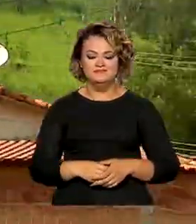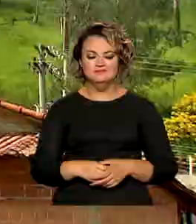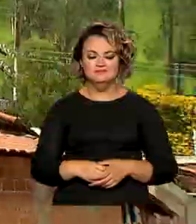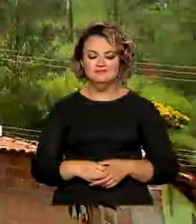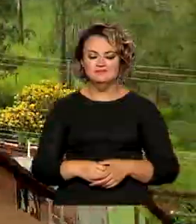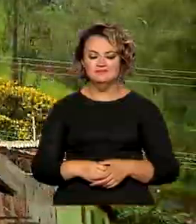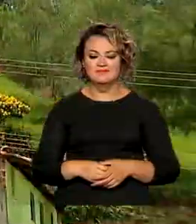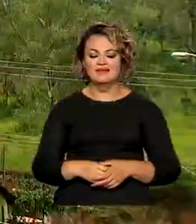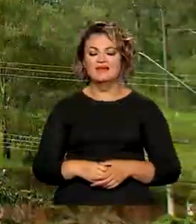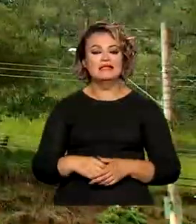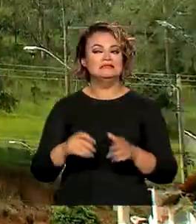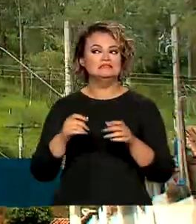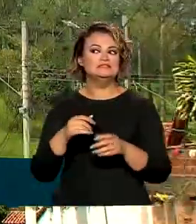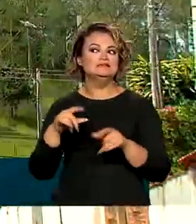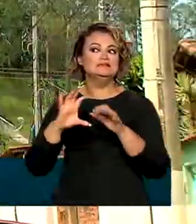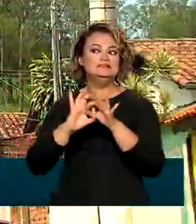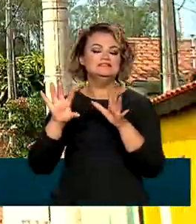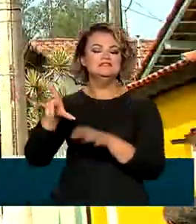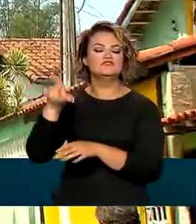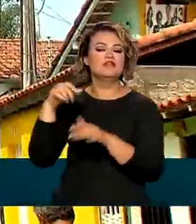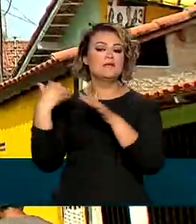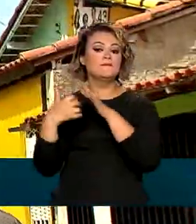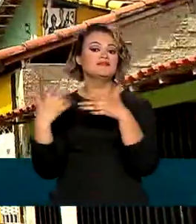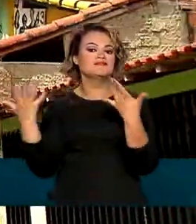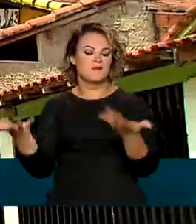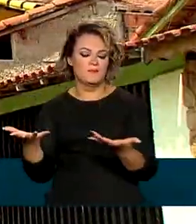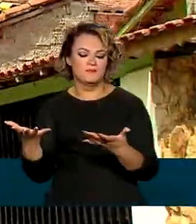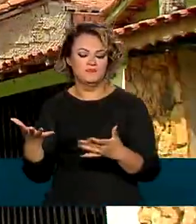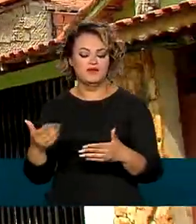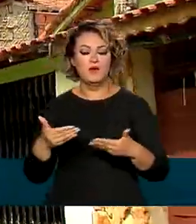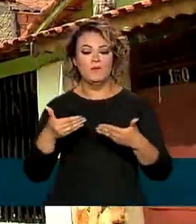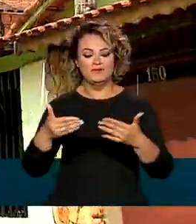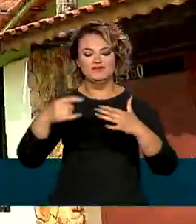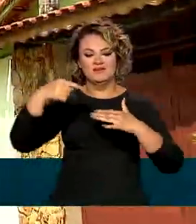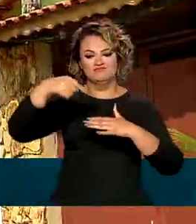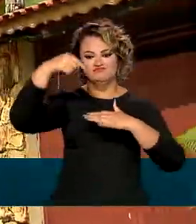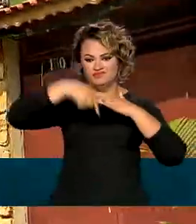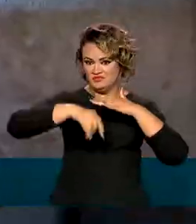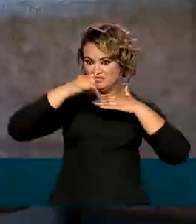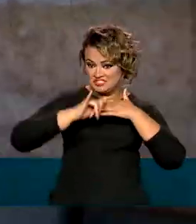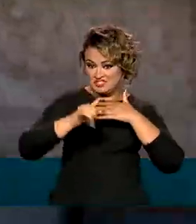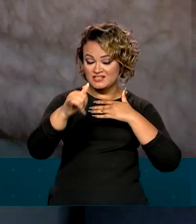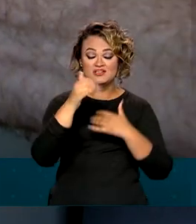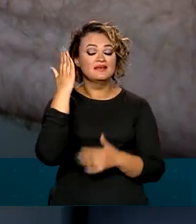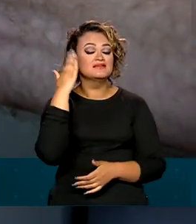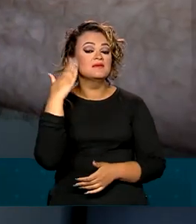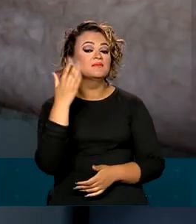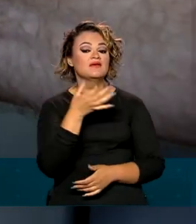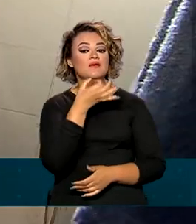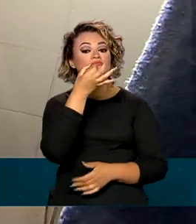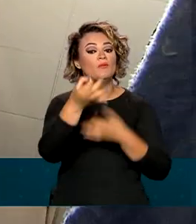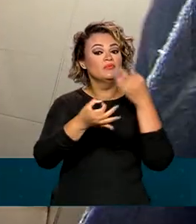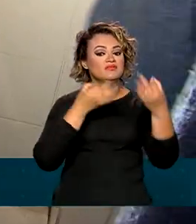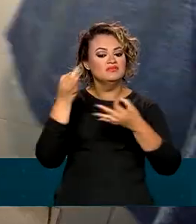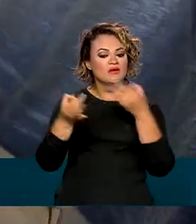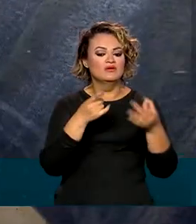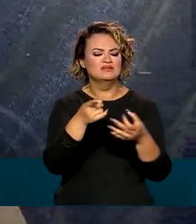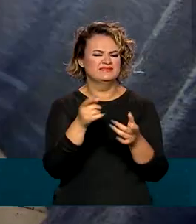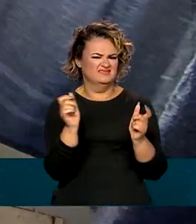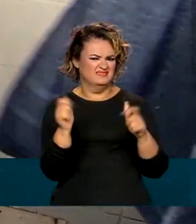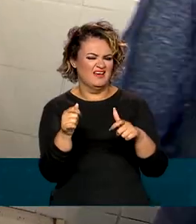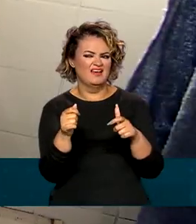Maior liberdade de escolha. O Ministério de Minas e Energia quer ouvir a população sobre a